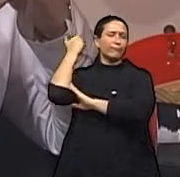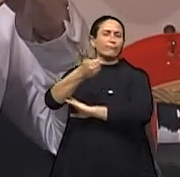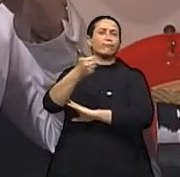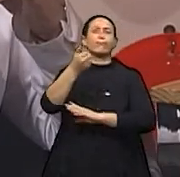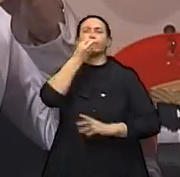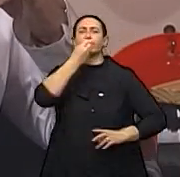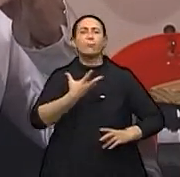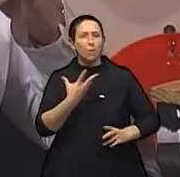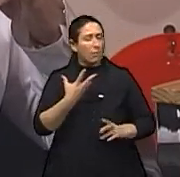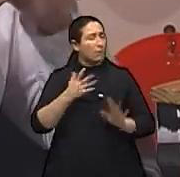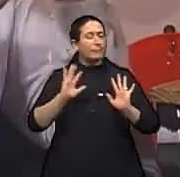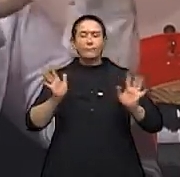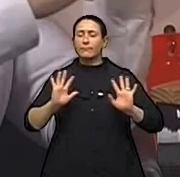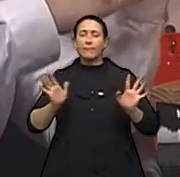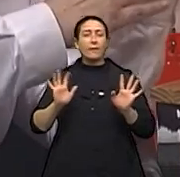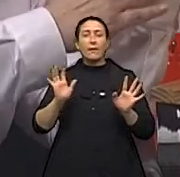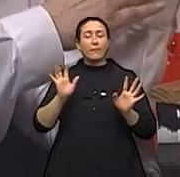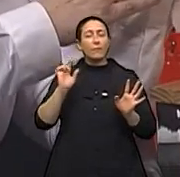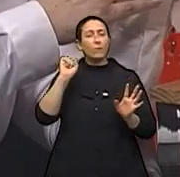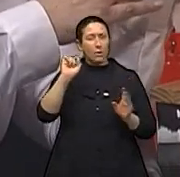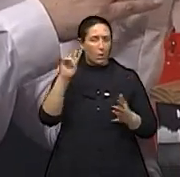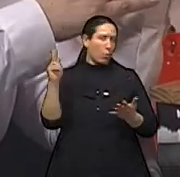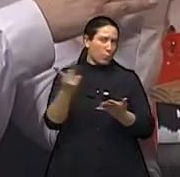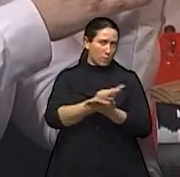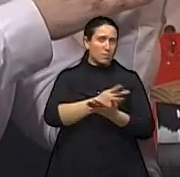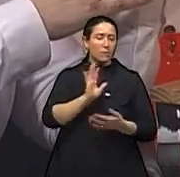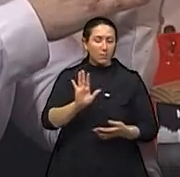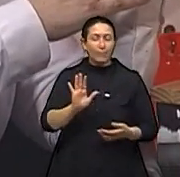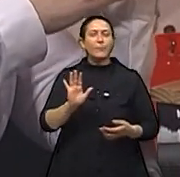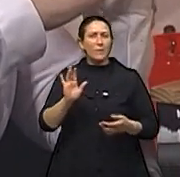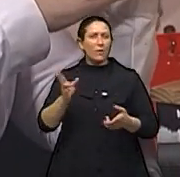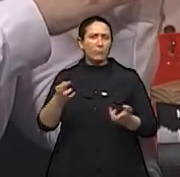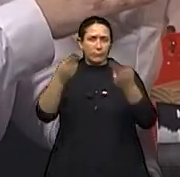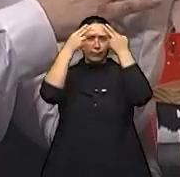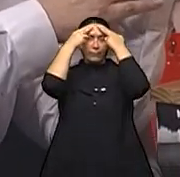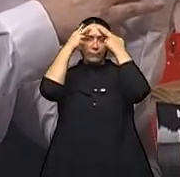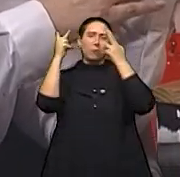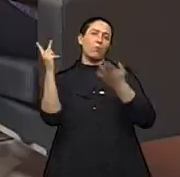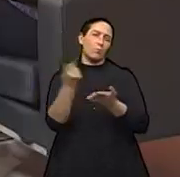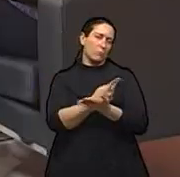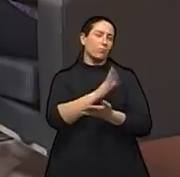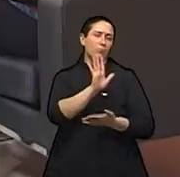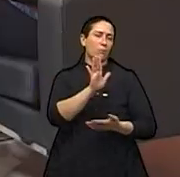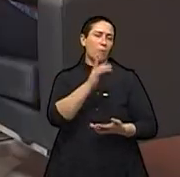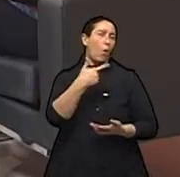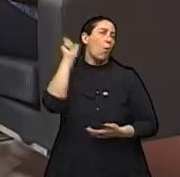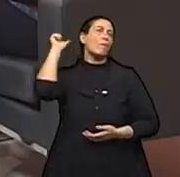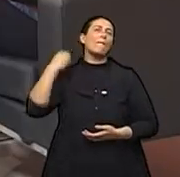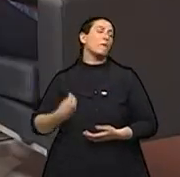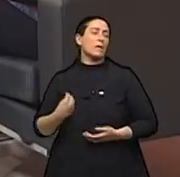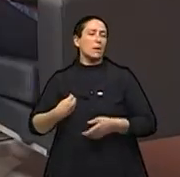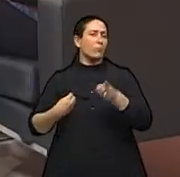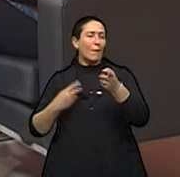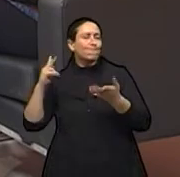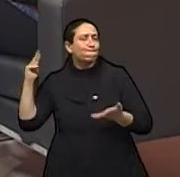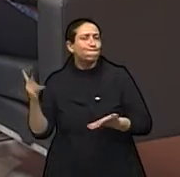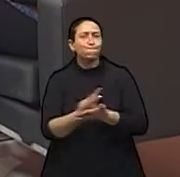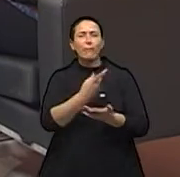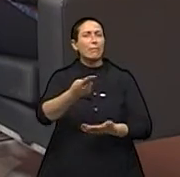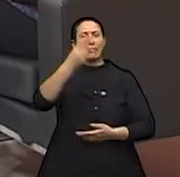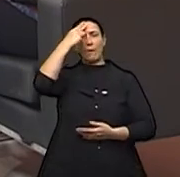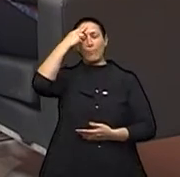foi acessada uma situação traumática de uma outra vida. Ah, ok. Os mentores